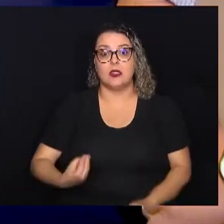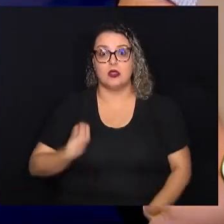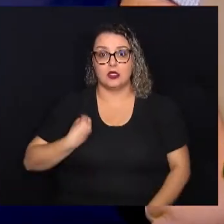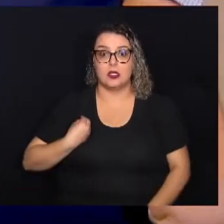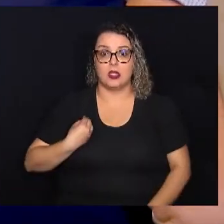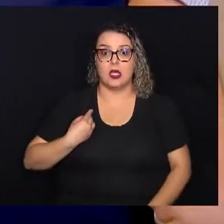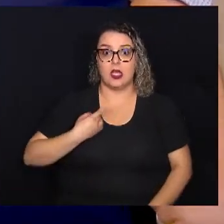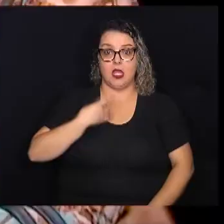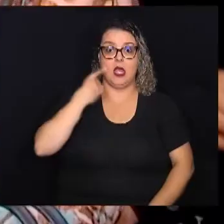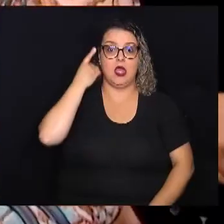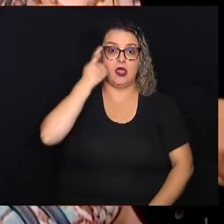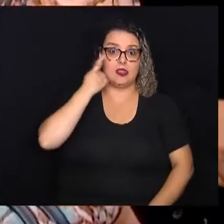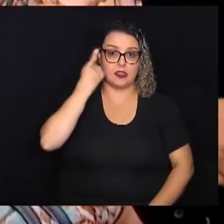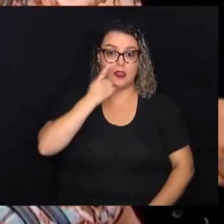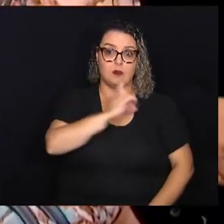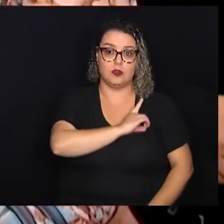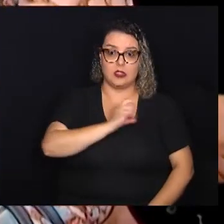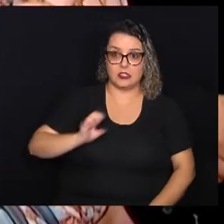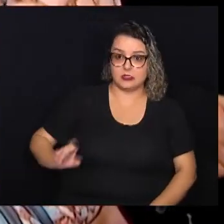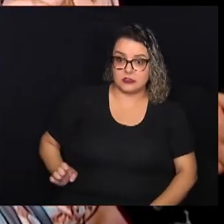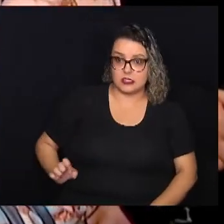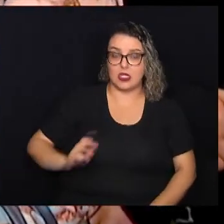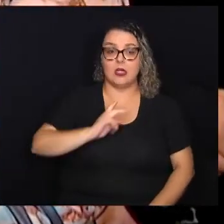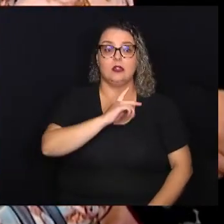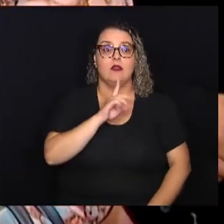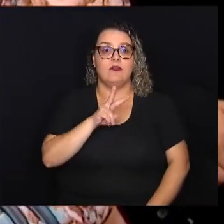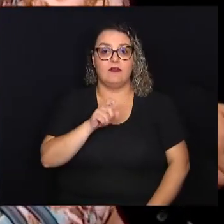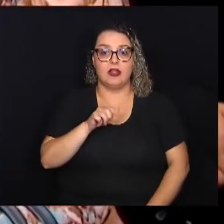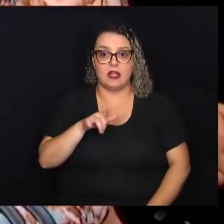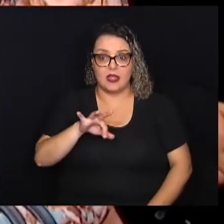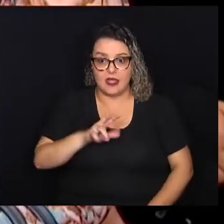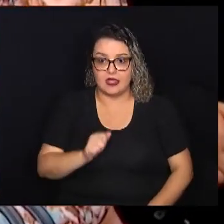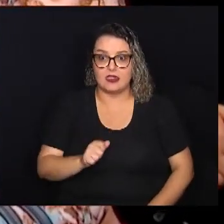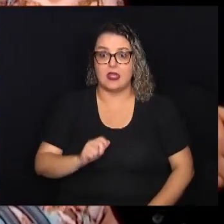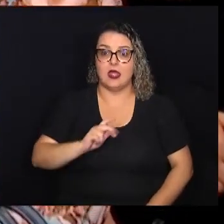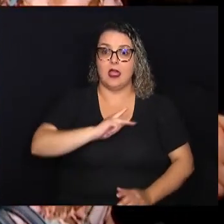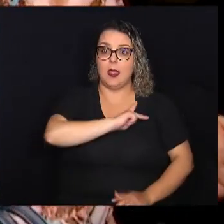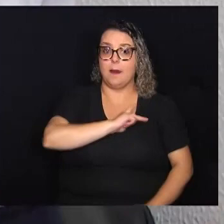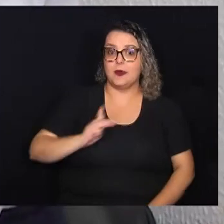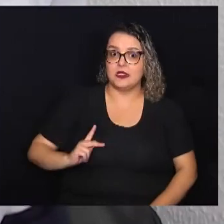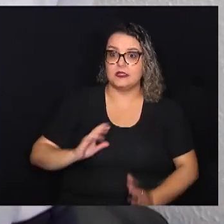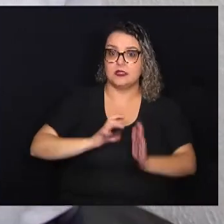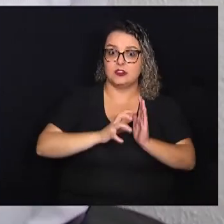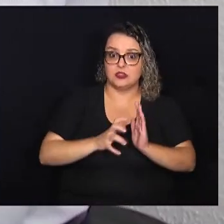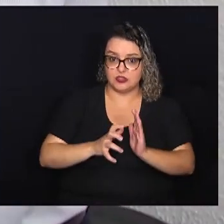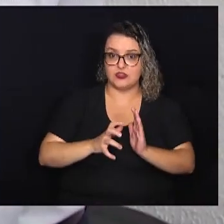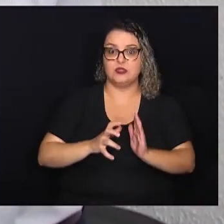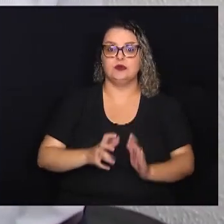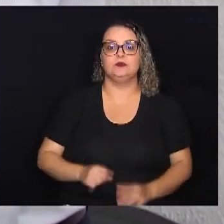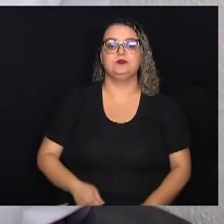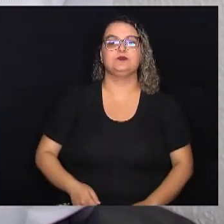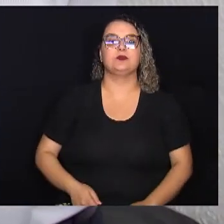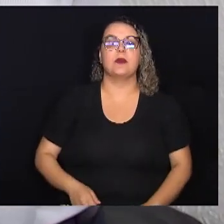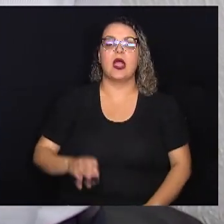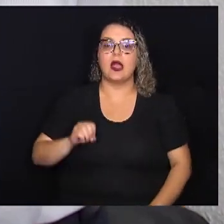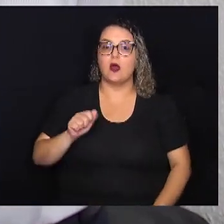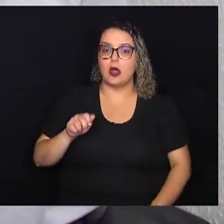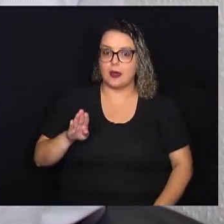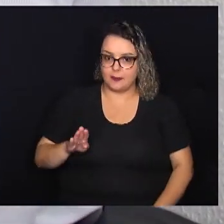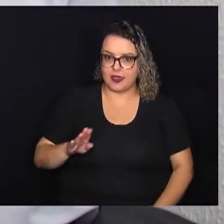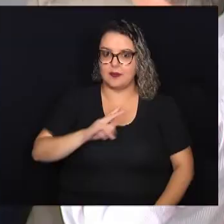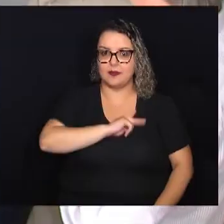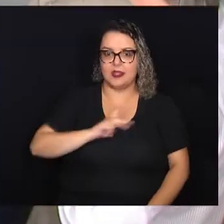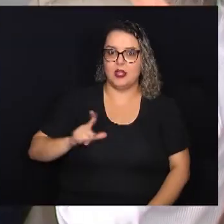estadual Valéria Bolsonaro, a presidente do Partido Liberal em Campinas, Regina Guimarães, a presidente da OAB Campinas,